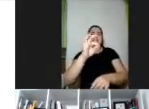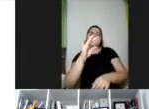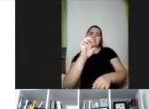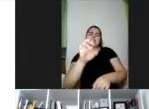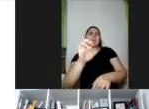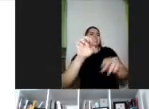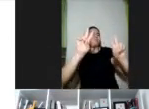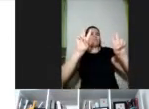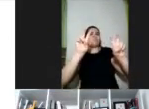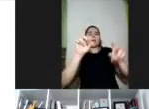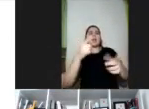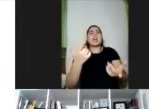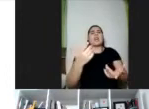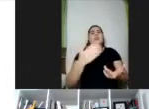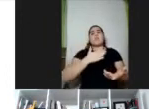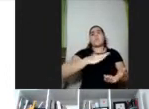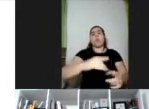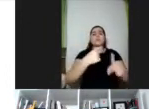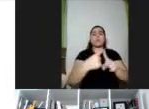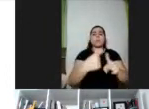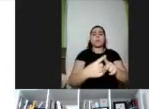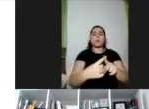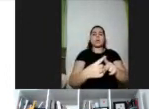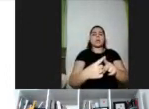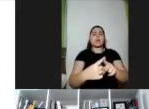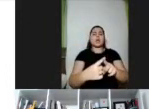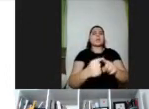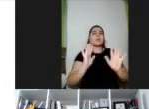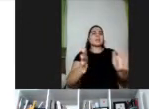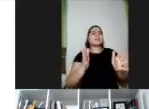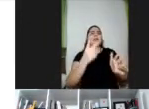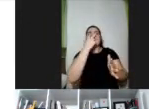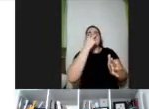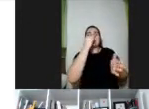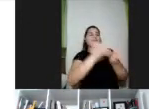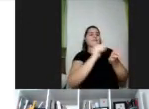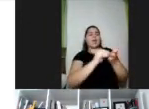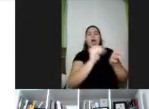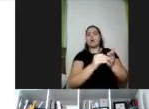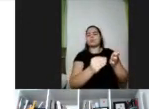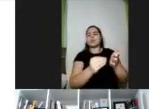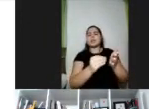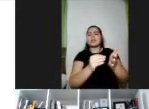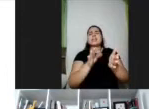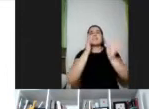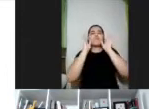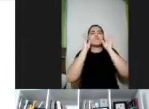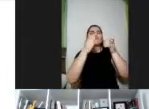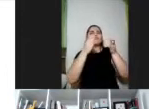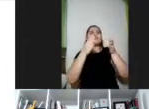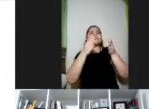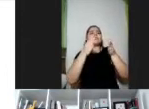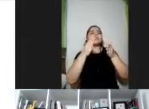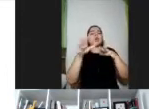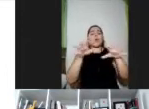adjetiva a pessoa já como um deficiente, né? E, na verdade, a perspectiva do movimento People